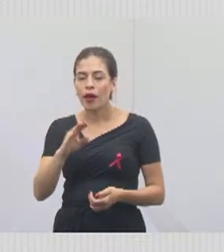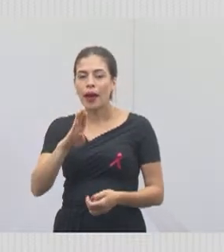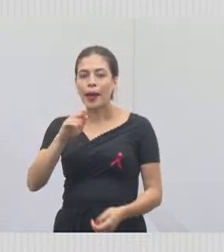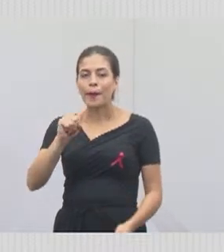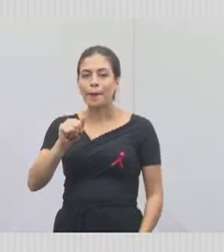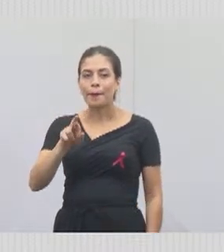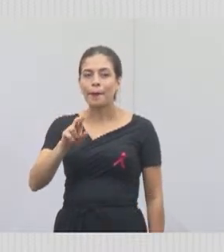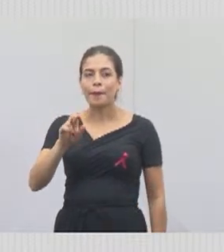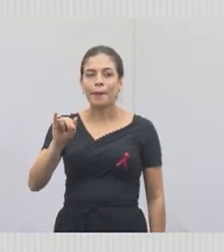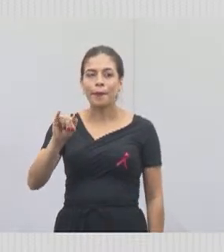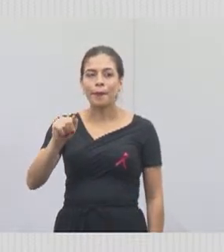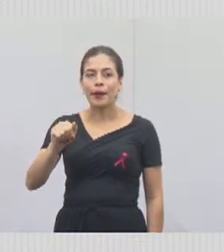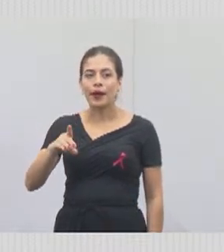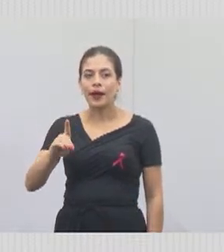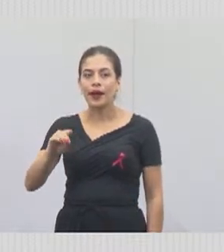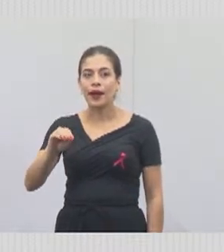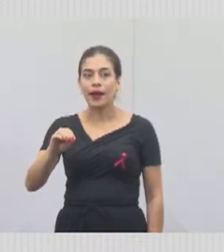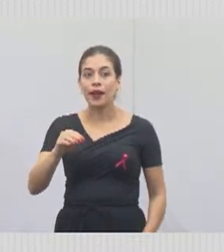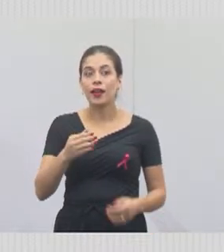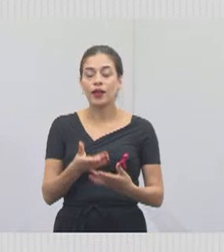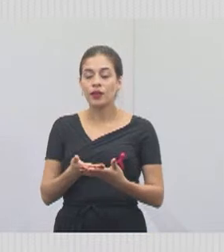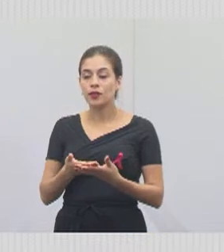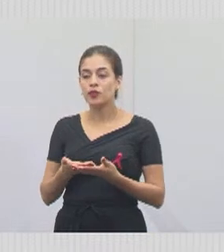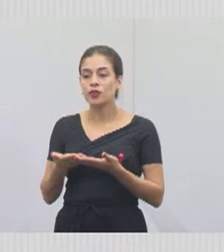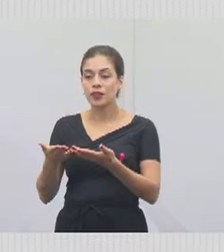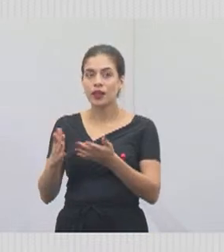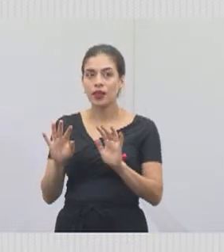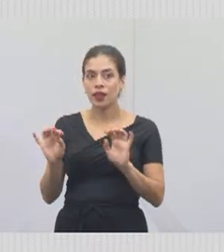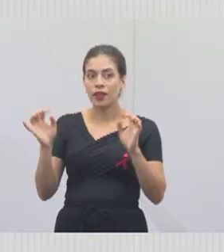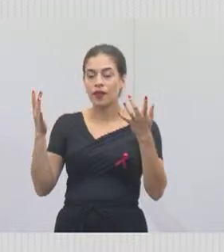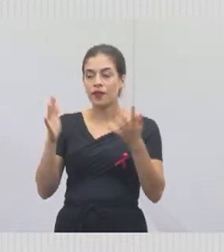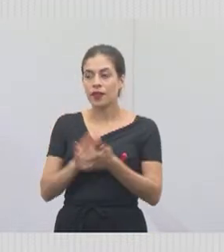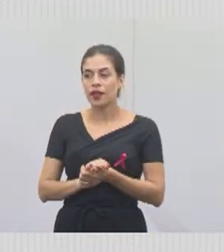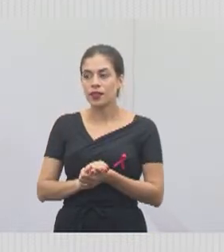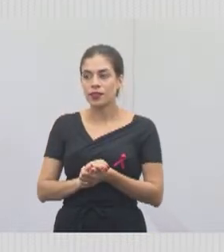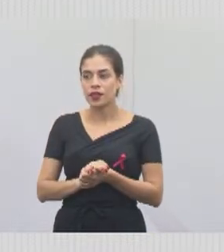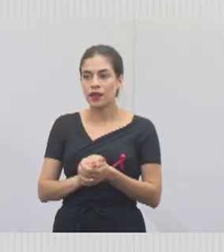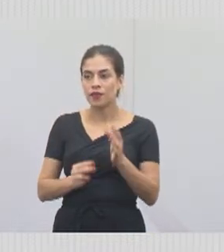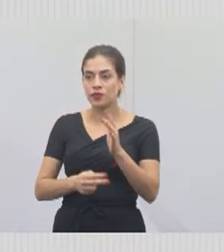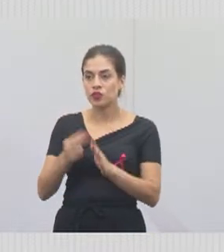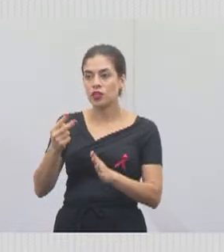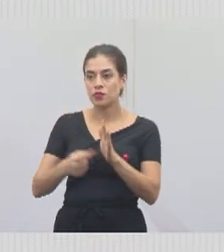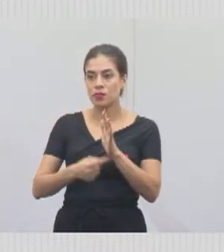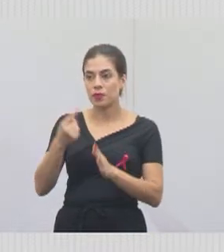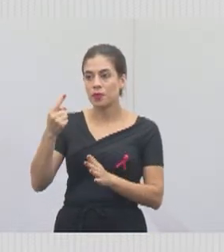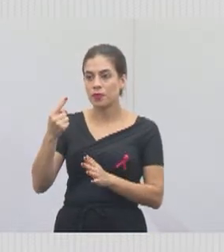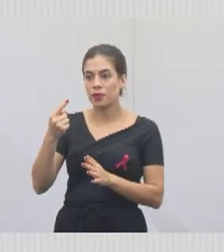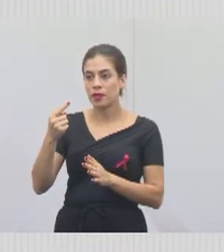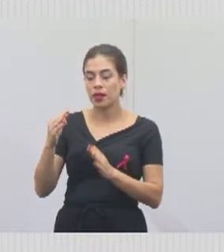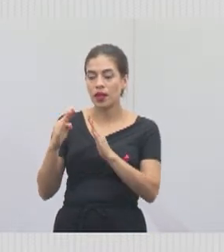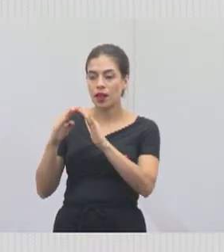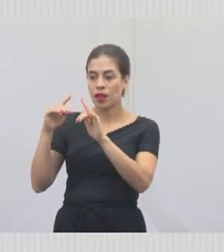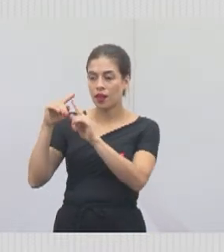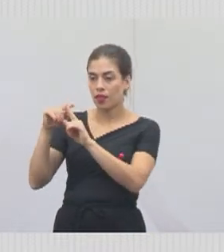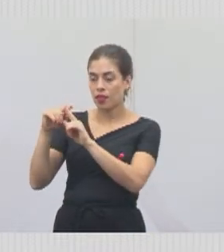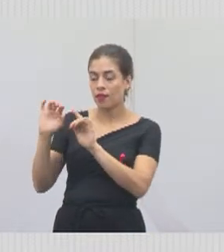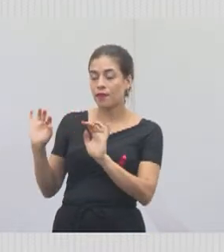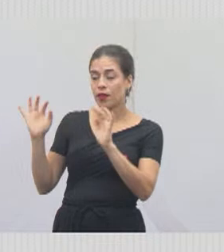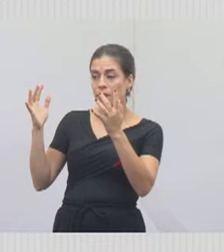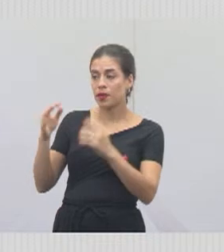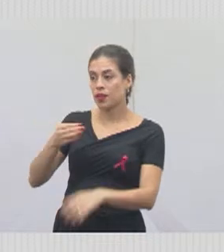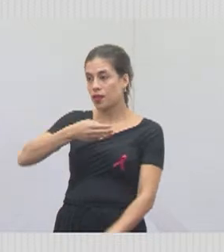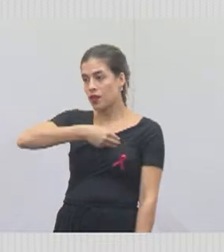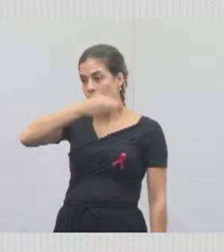servido na festa ali, aliás, a 21ª festa da Capela São Benedito das